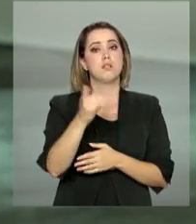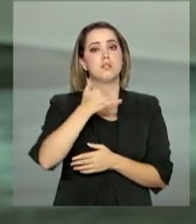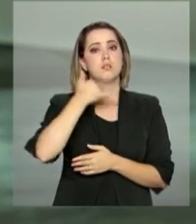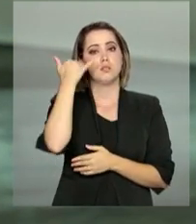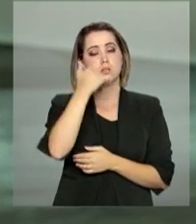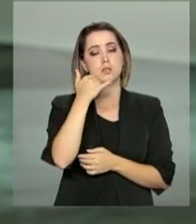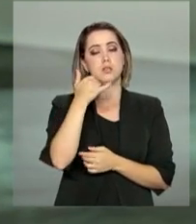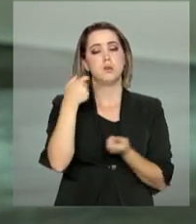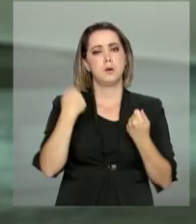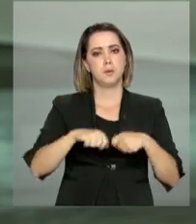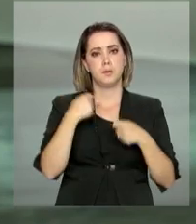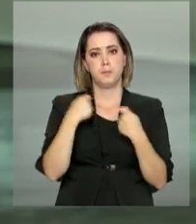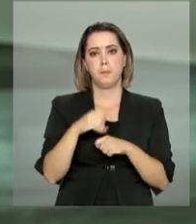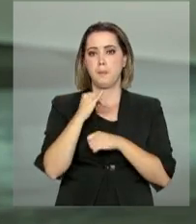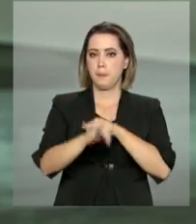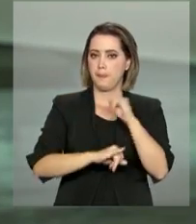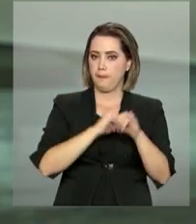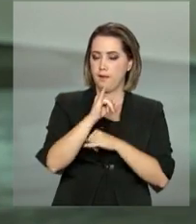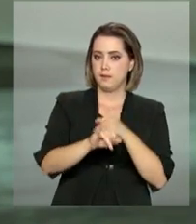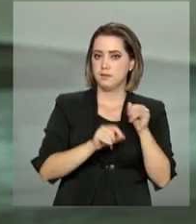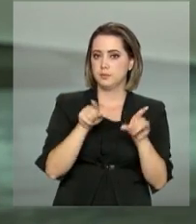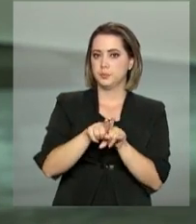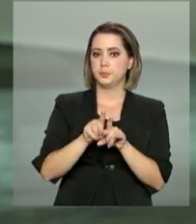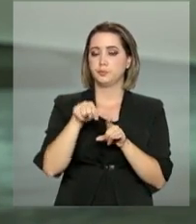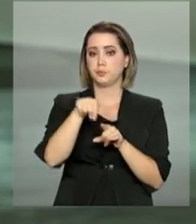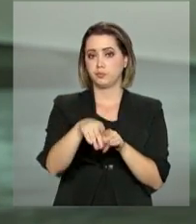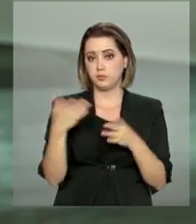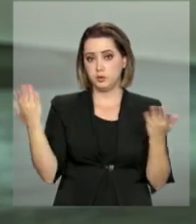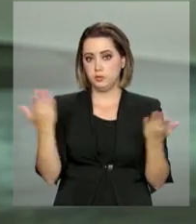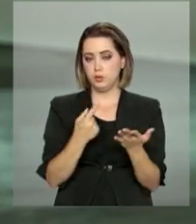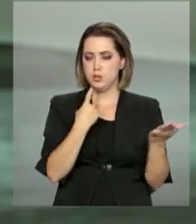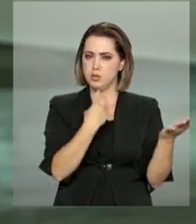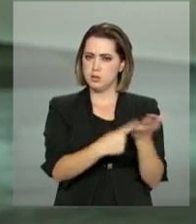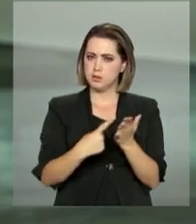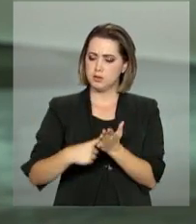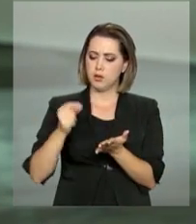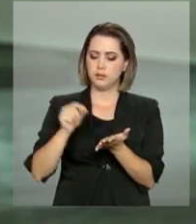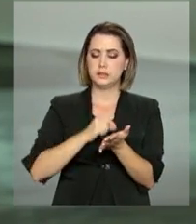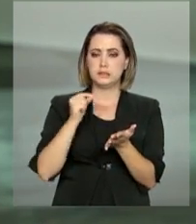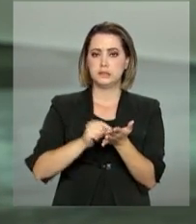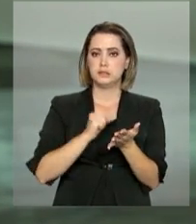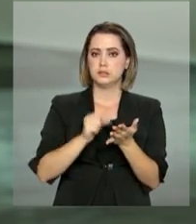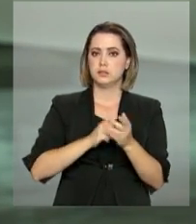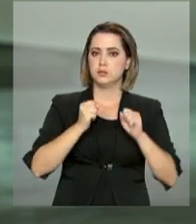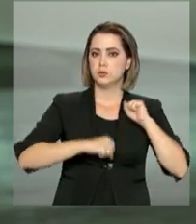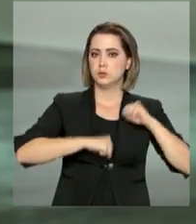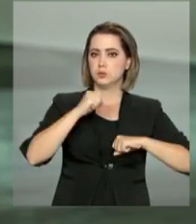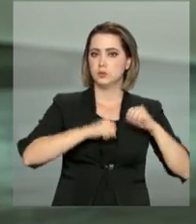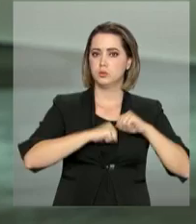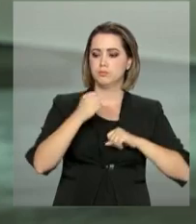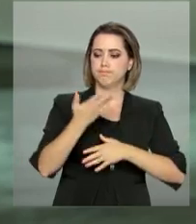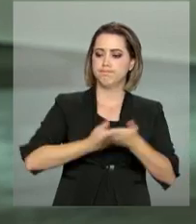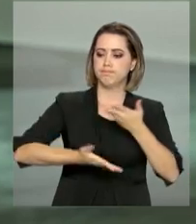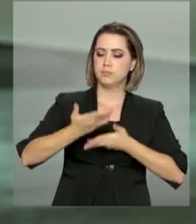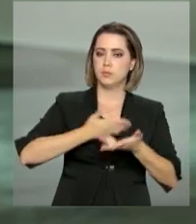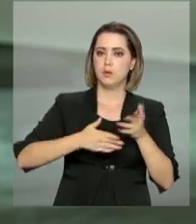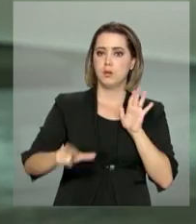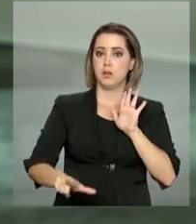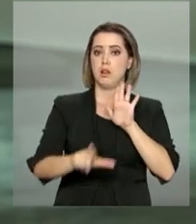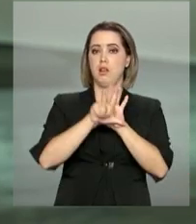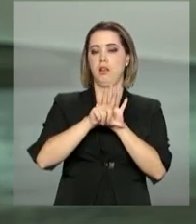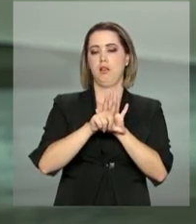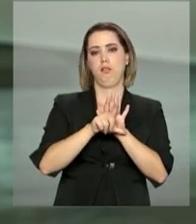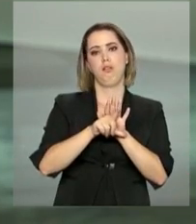internet para se comunicar. A partir desse memorando de entendimento assinado há pouco, vão ser construídas as condições de negócio e legais